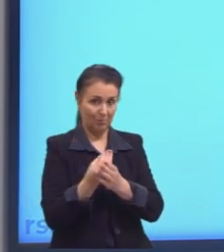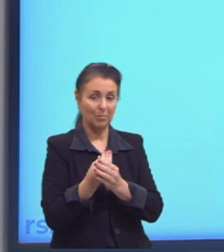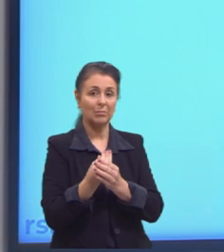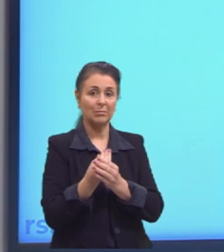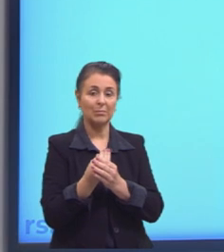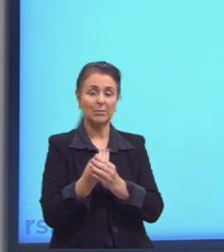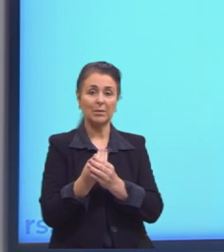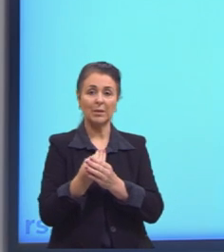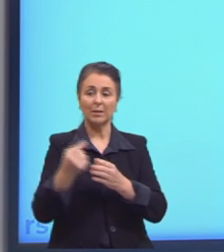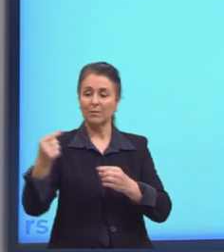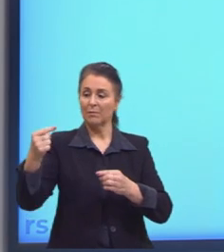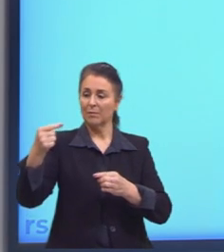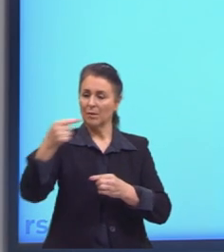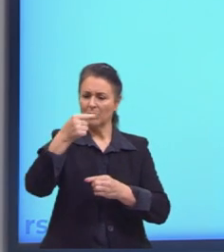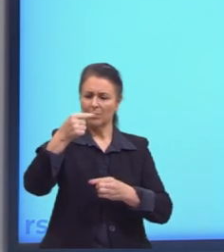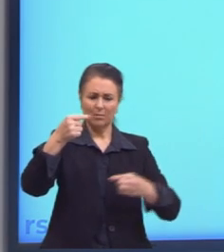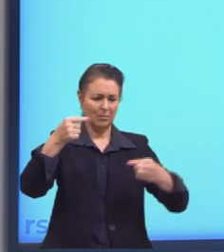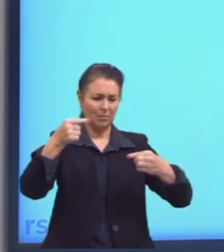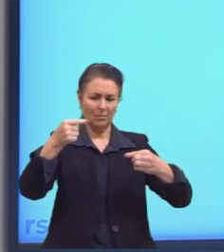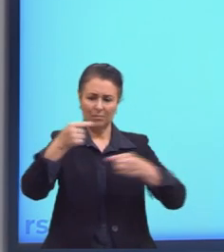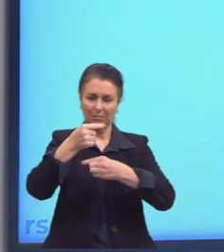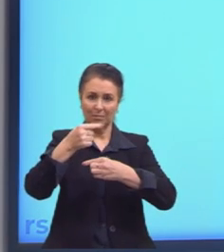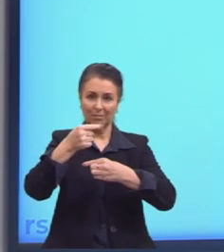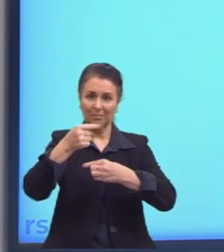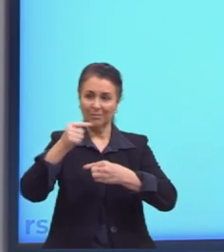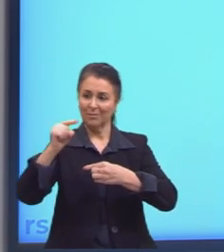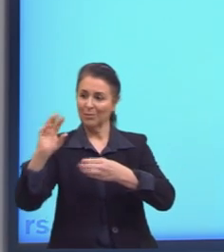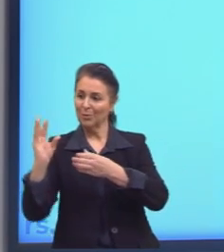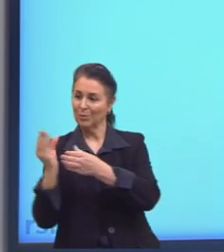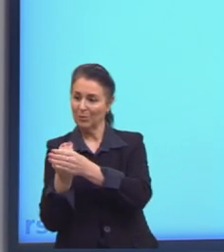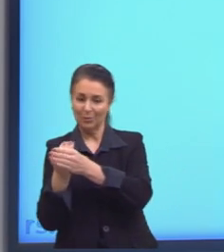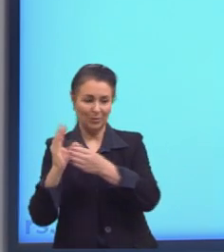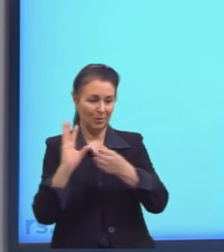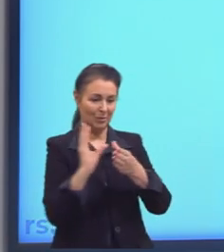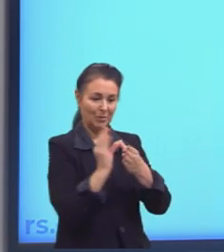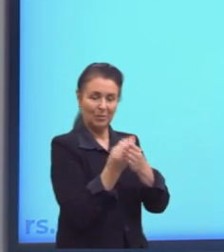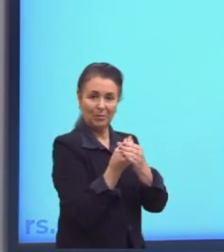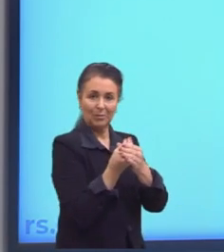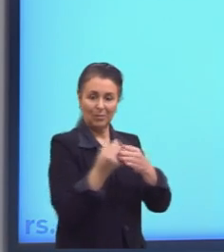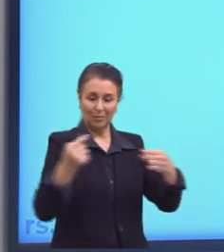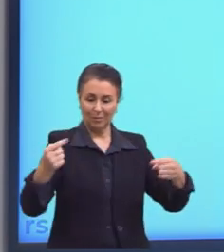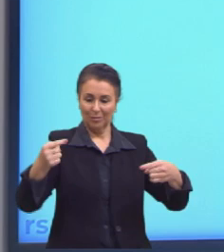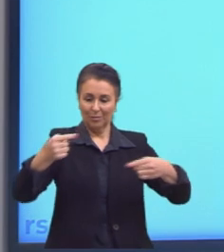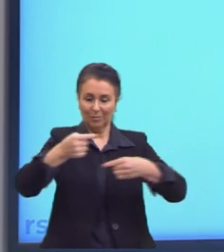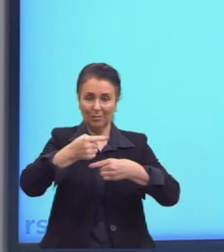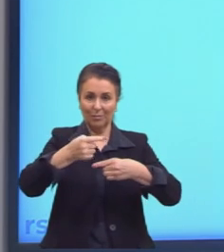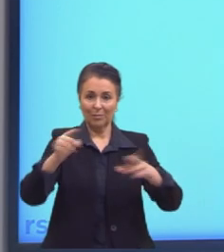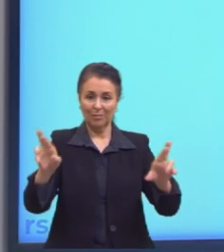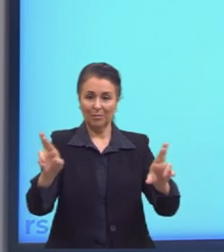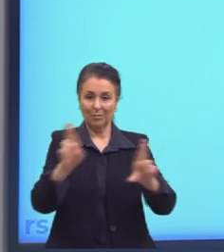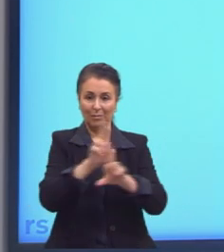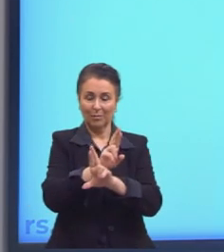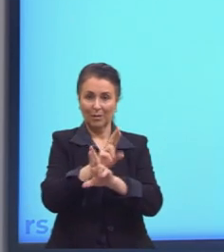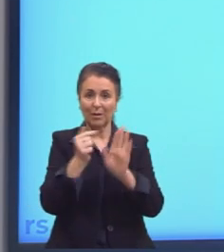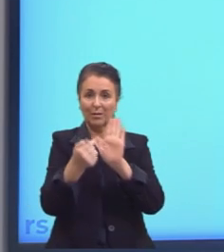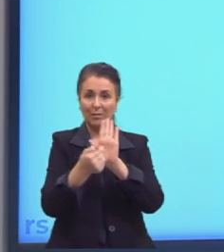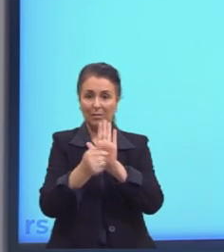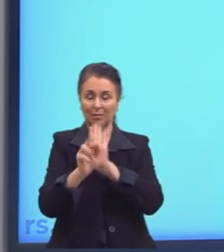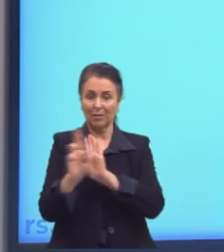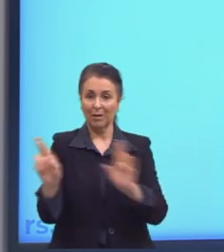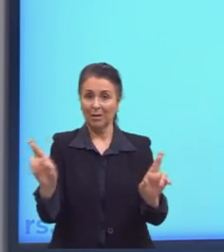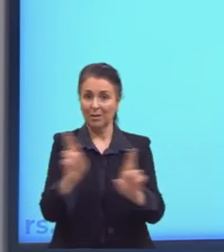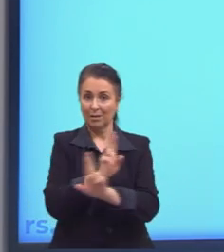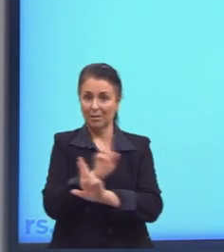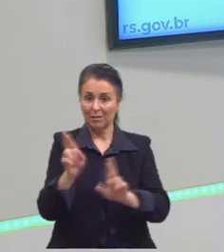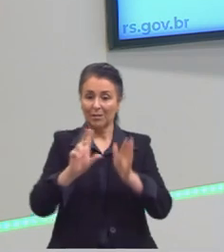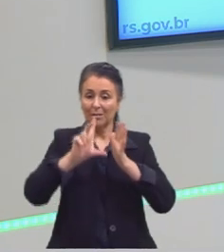aquelas flechinhas que ligam um conjunto ao outro. Essas flechinhas aqui, essas flechinhas, elas indicam a relação e